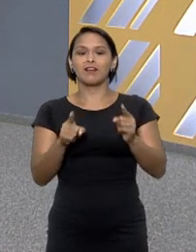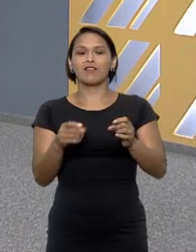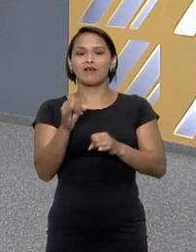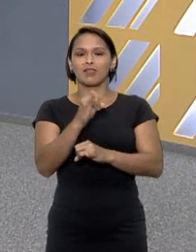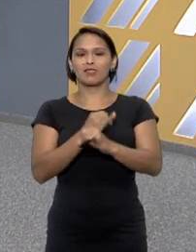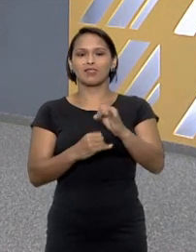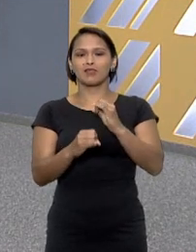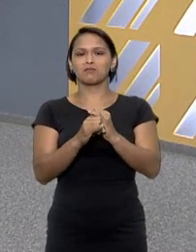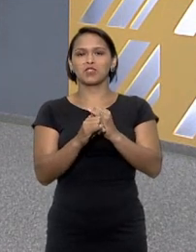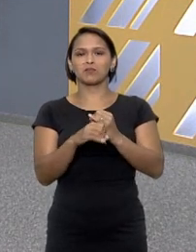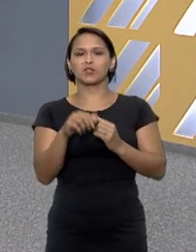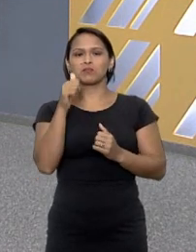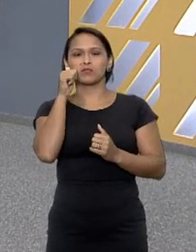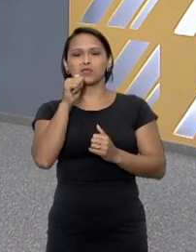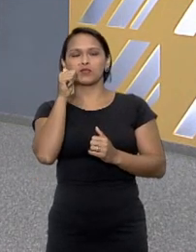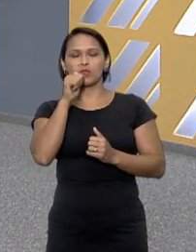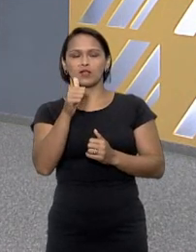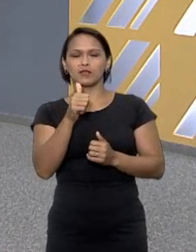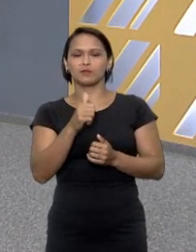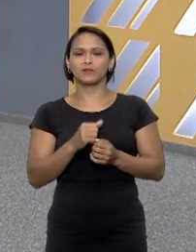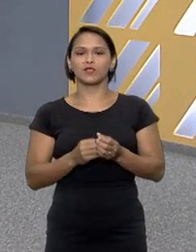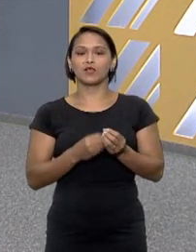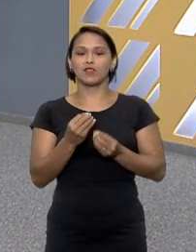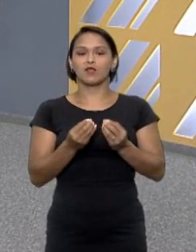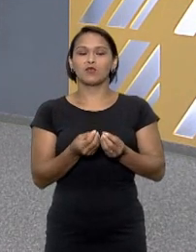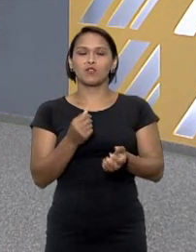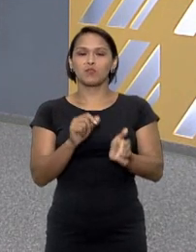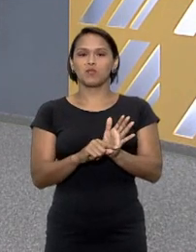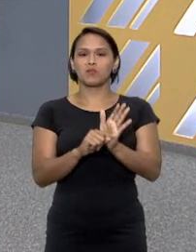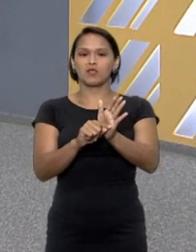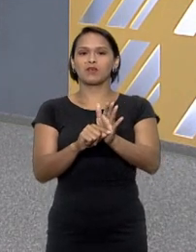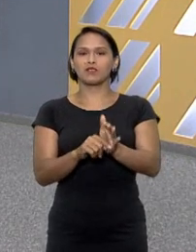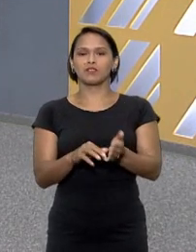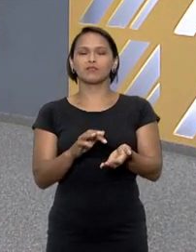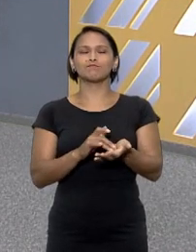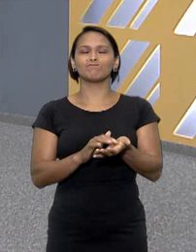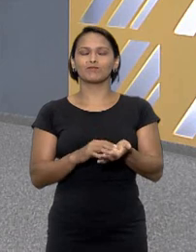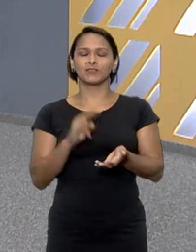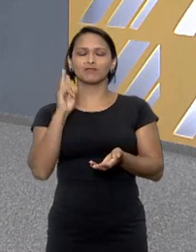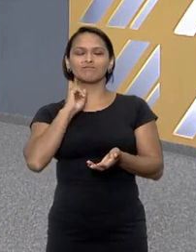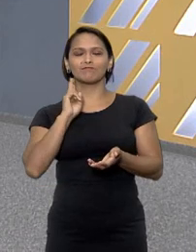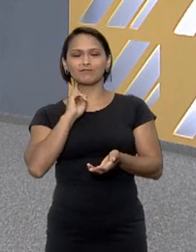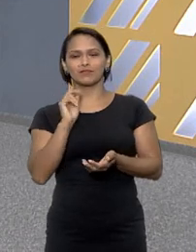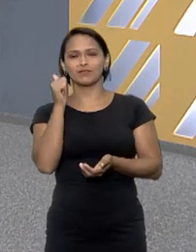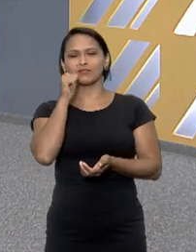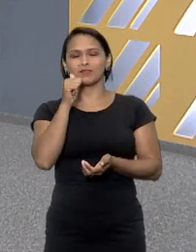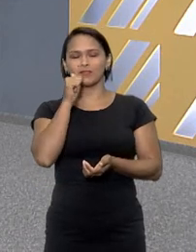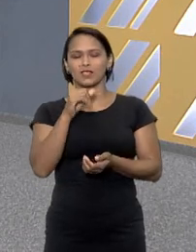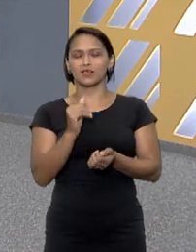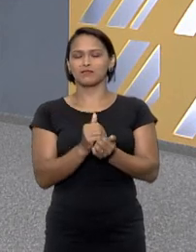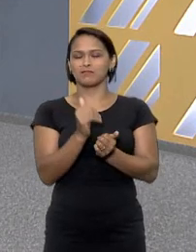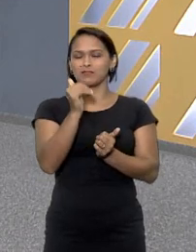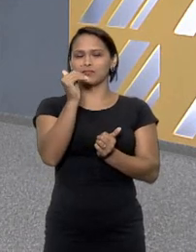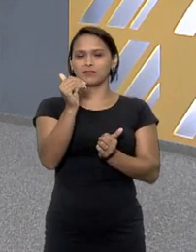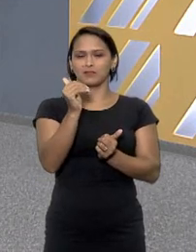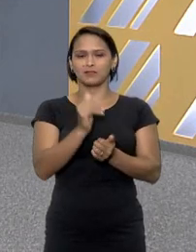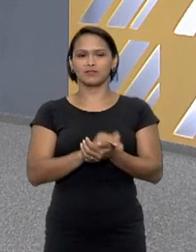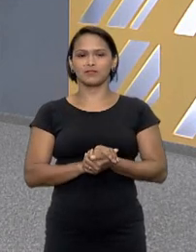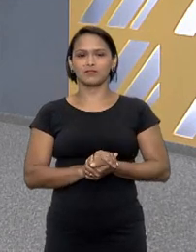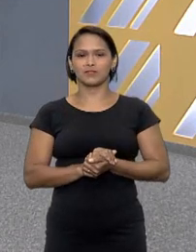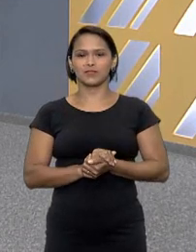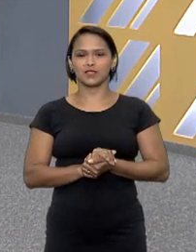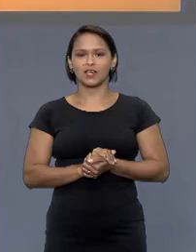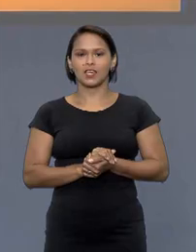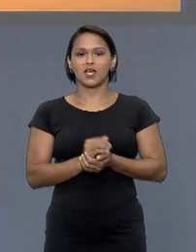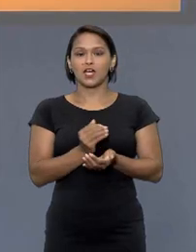assédio, cyberbullying e sextorção, entre outros tipos de ameaças. E as mulheres são as maiores vítimas dos crimes no ambiente